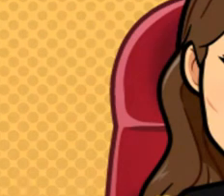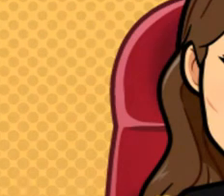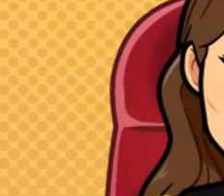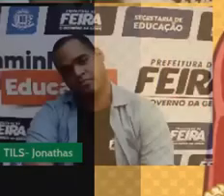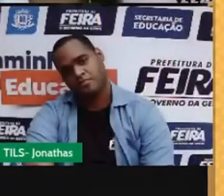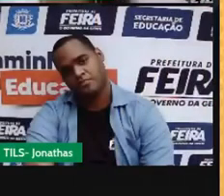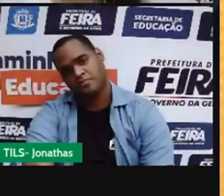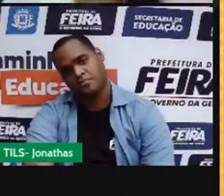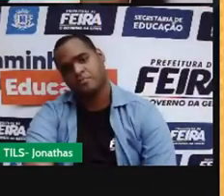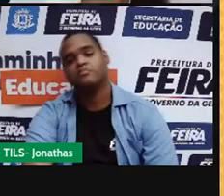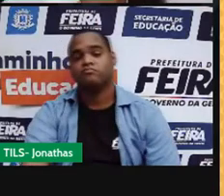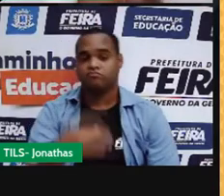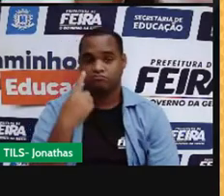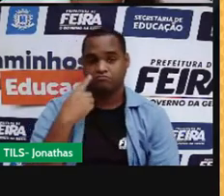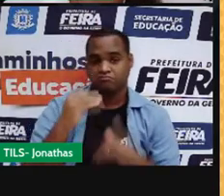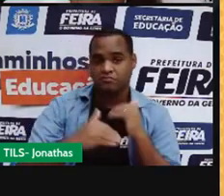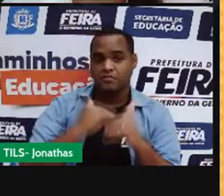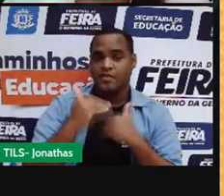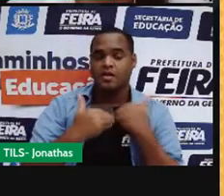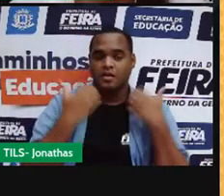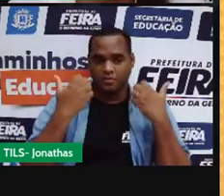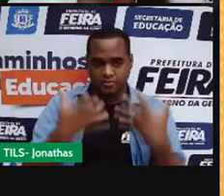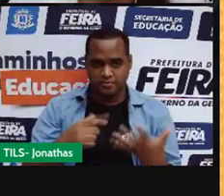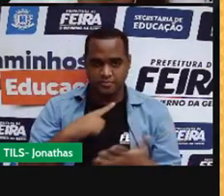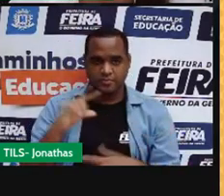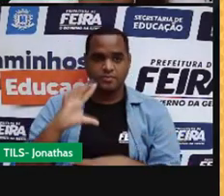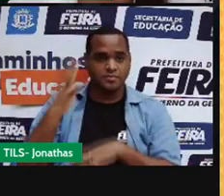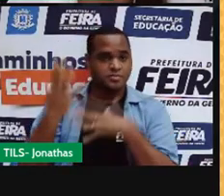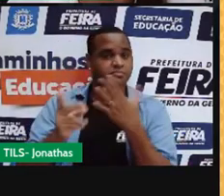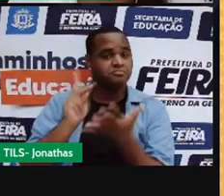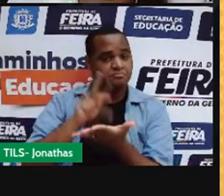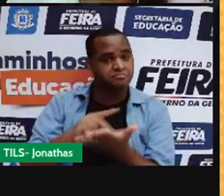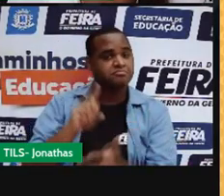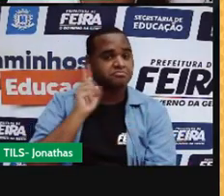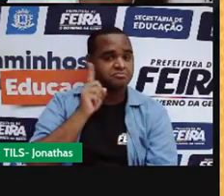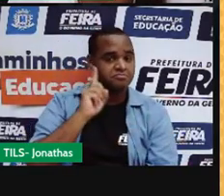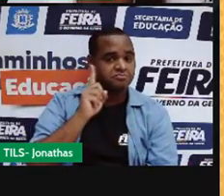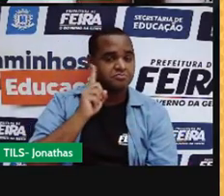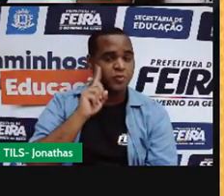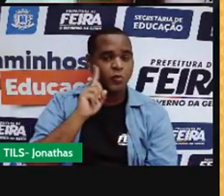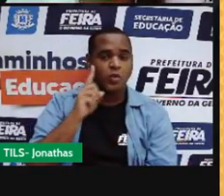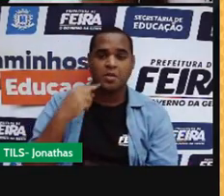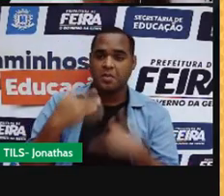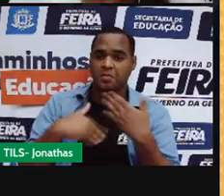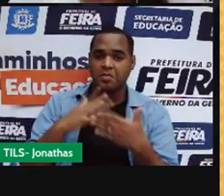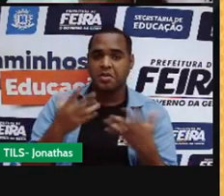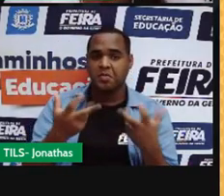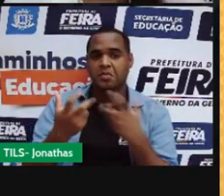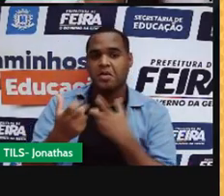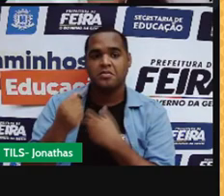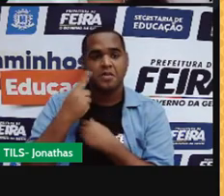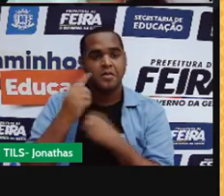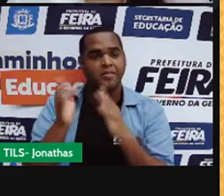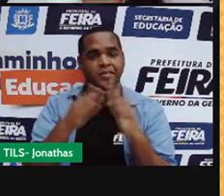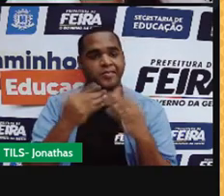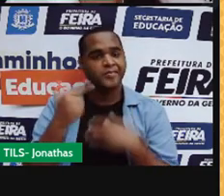Como esses processos estão acontecendo o tempo inteiro na natureza, e muitas vezes a gente nem percebe, nem se dá conta.